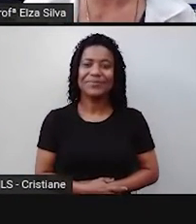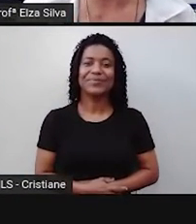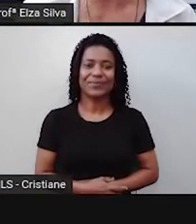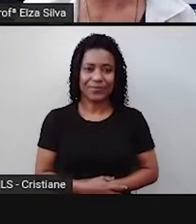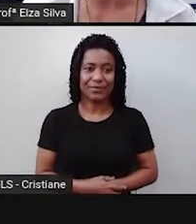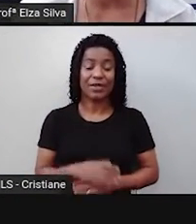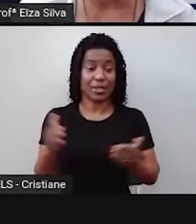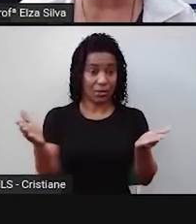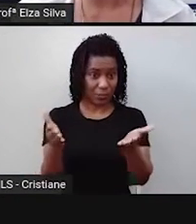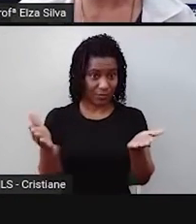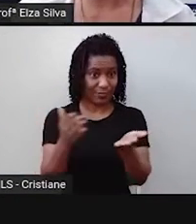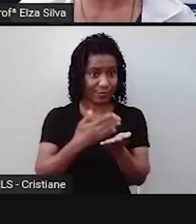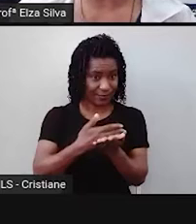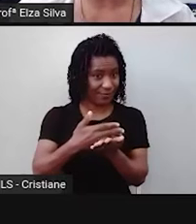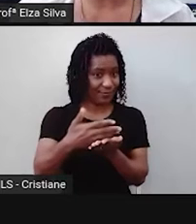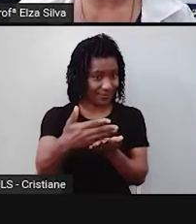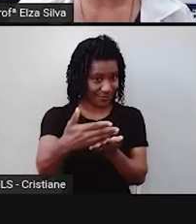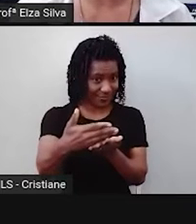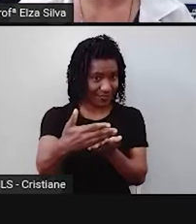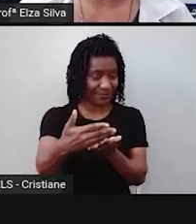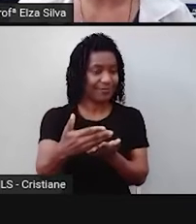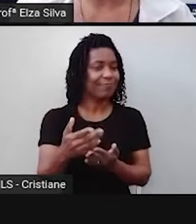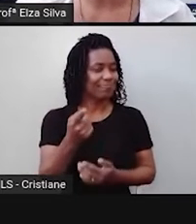nossa aula de hoje. Vamos lá.